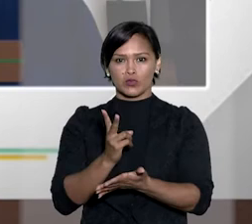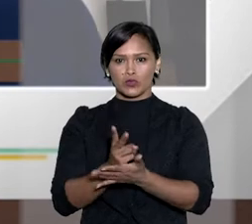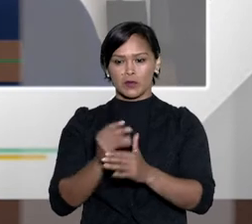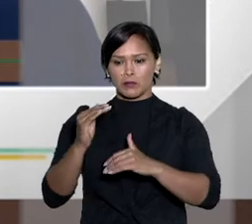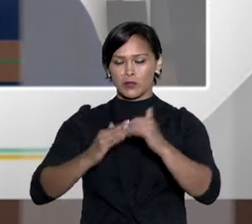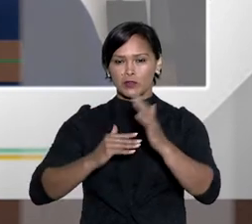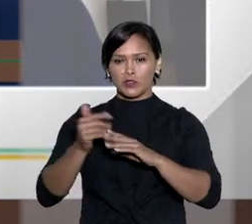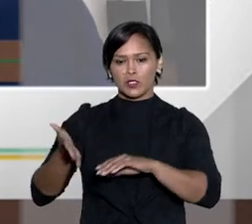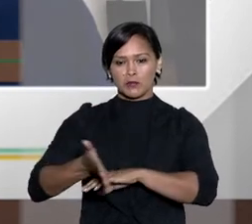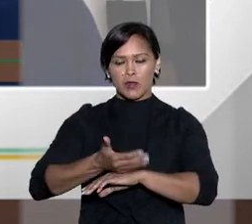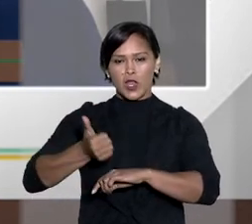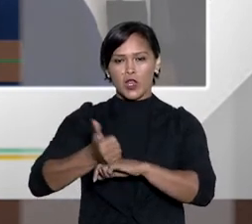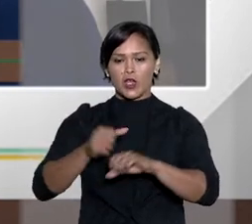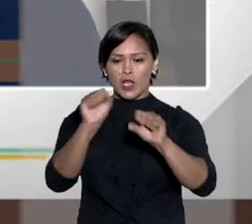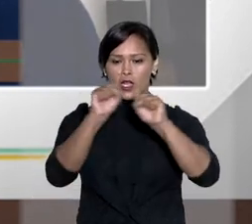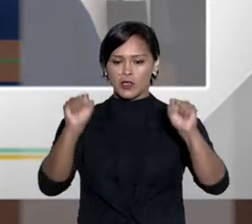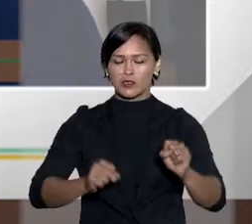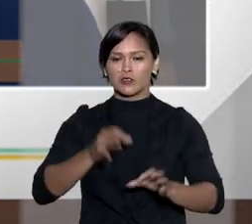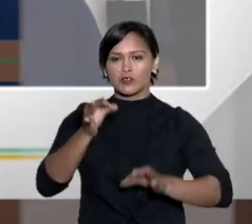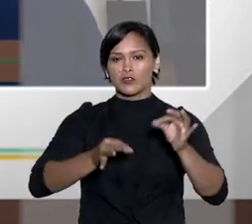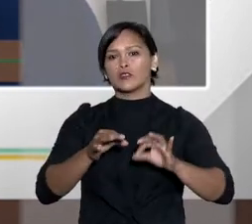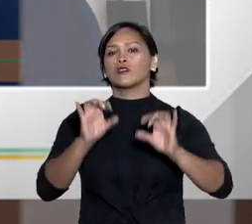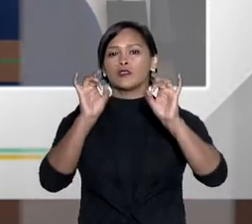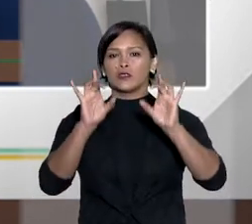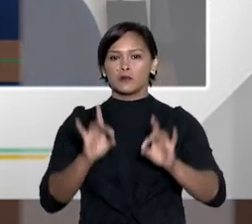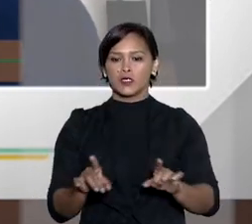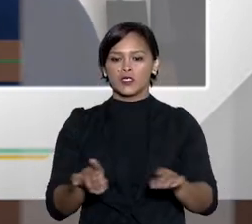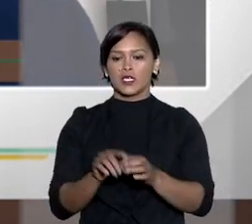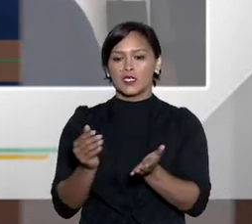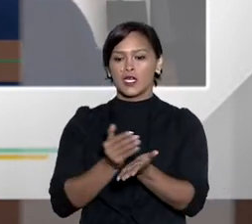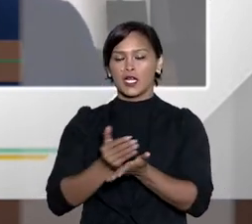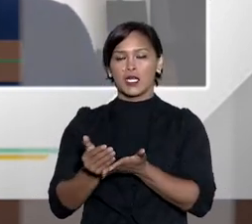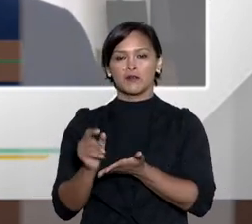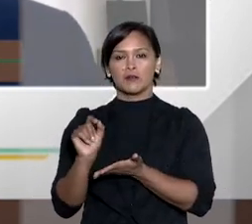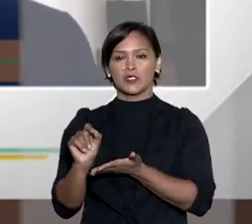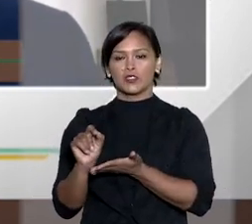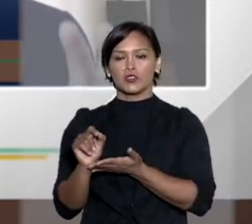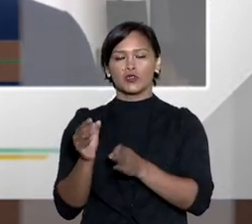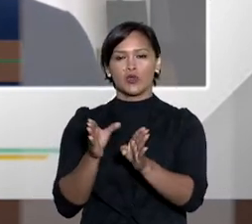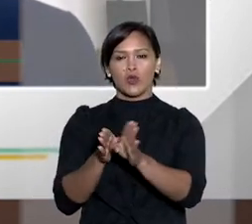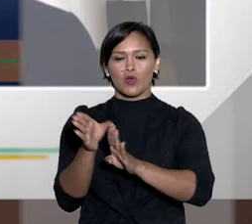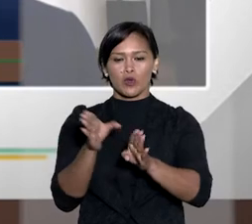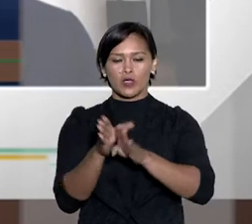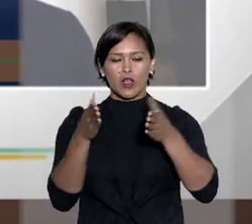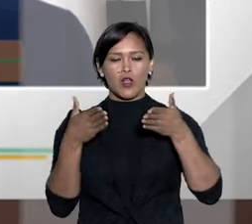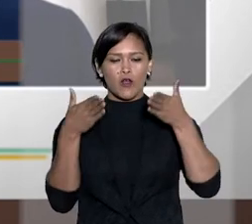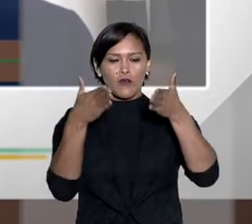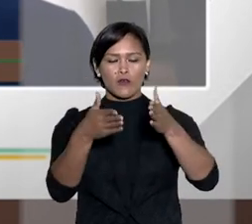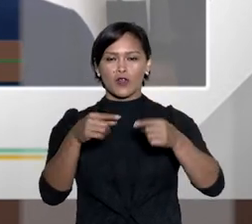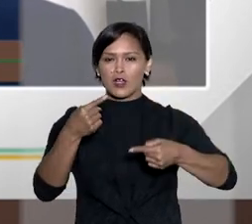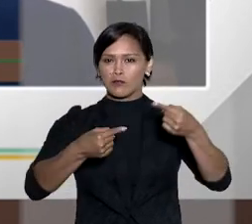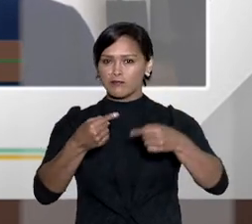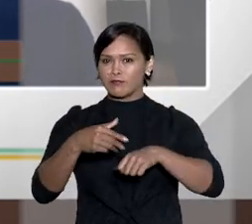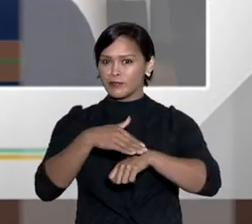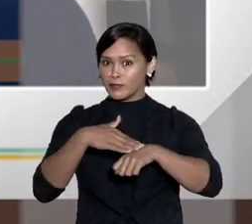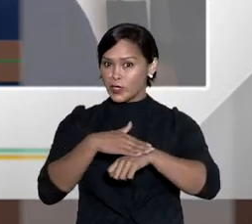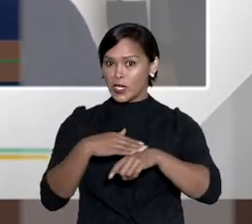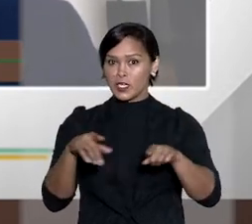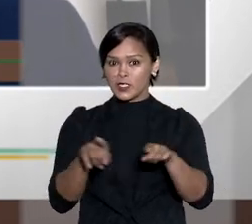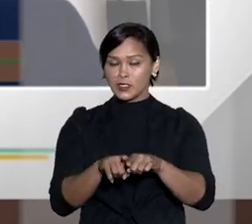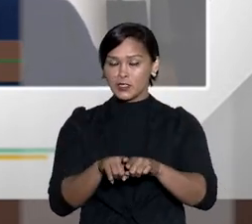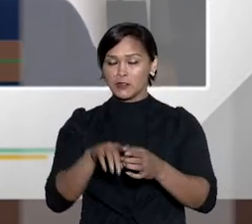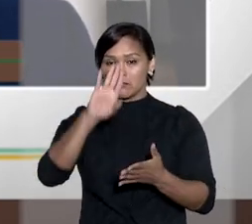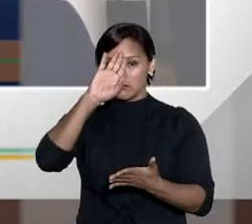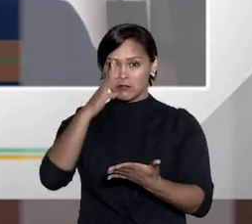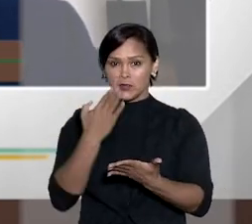melhorias voltadas ao sistema dos juizados especiais cíveis a partir de uma orientação centrada e debatida. Então, eu tenho a certeza